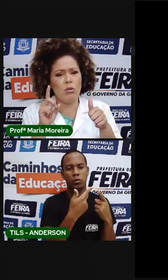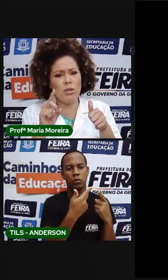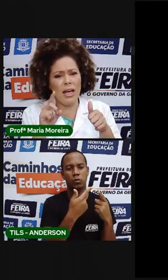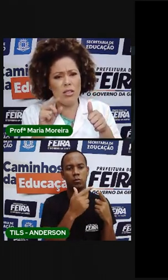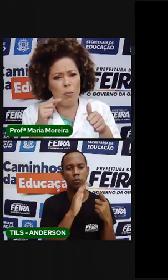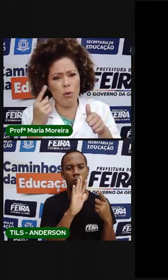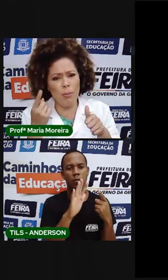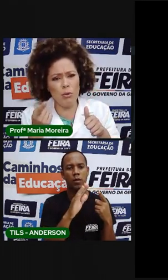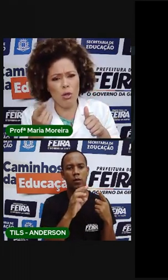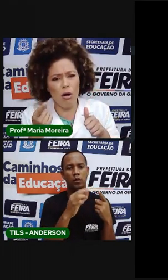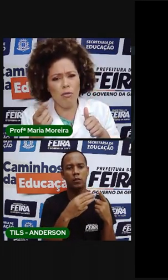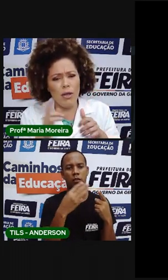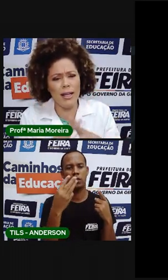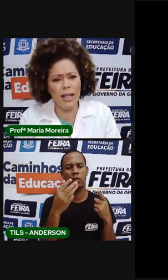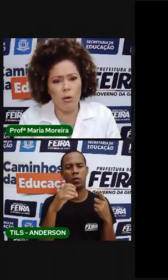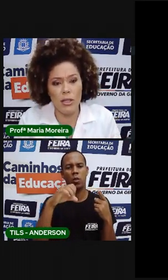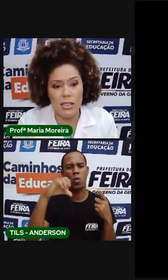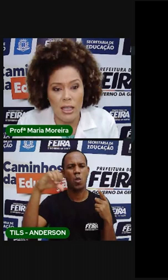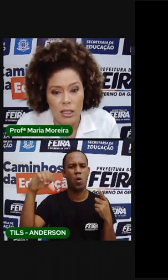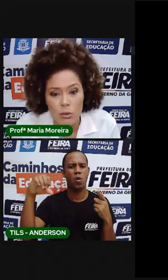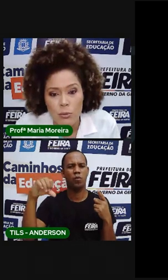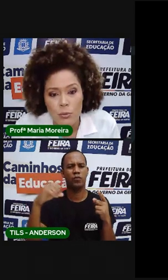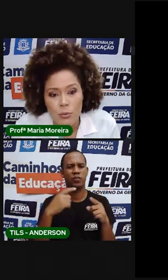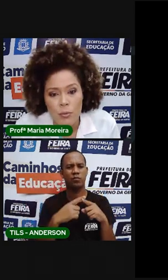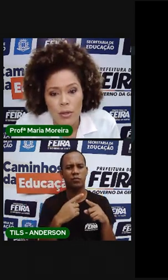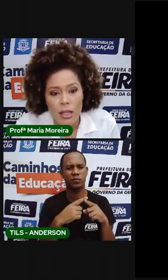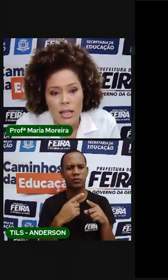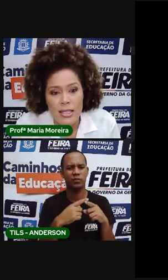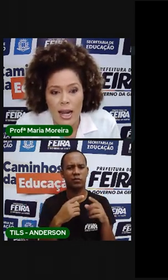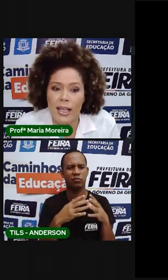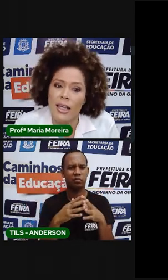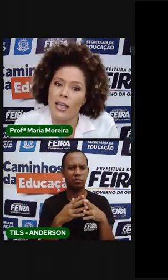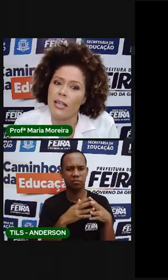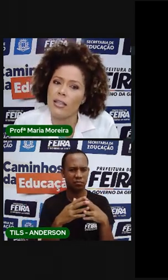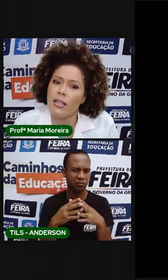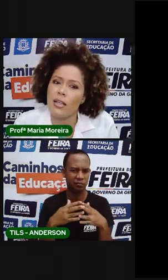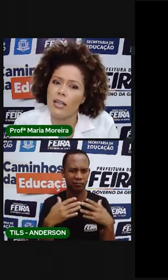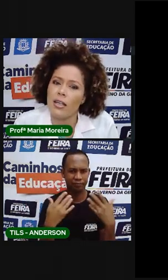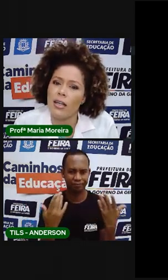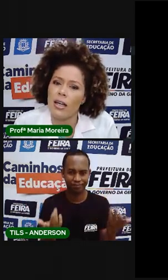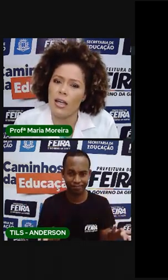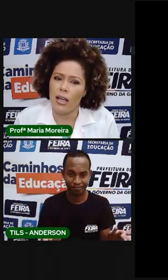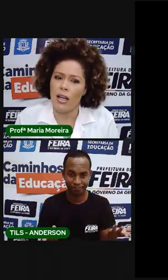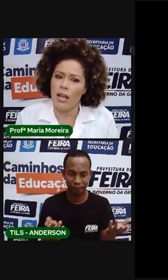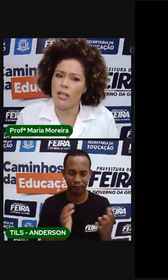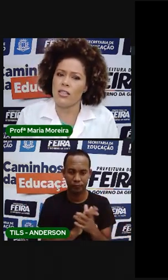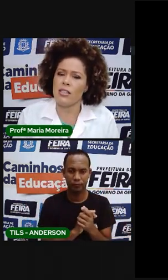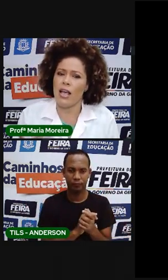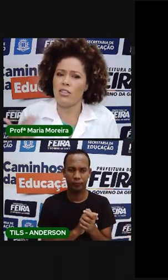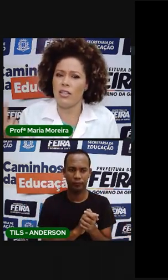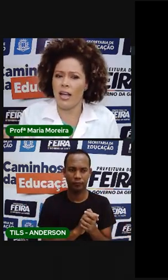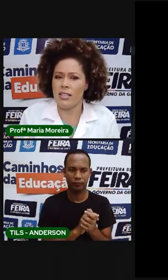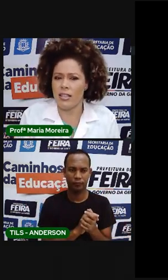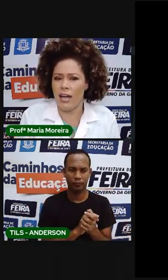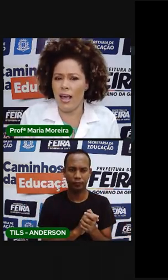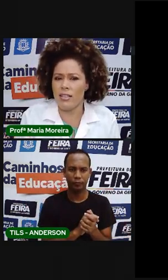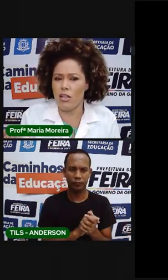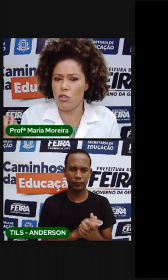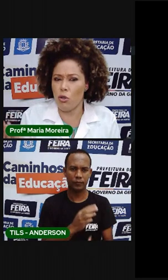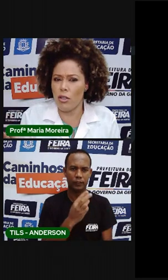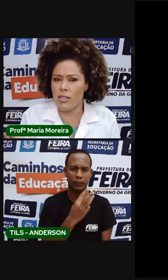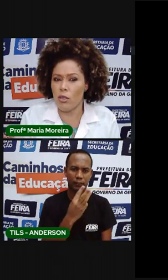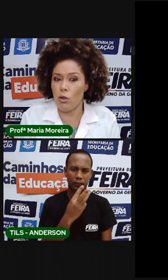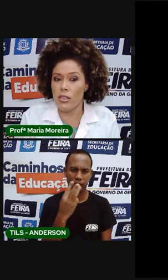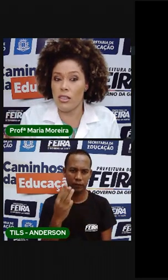Mas, aí, do 3, eu curto o 9. O que está acontecendo? Será que é de 3 em 3,